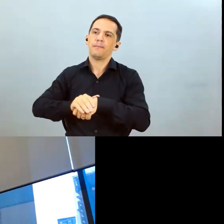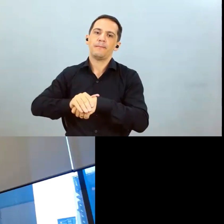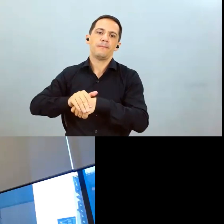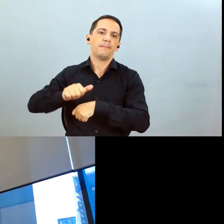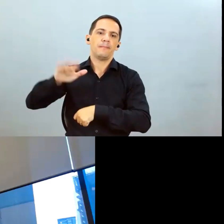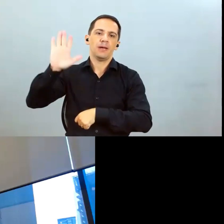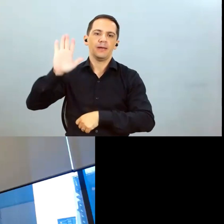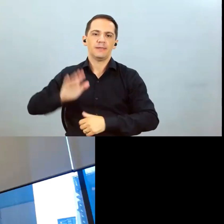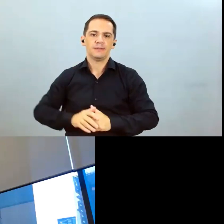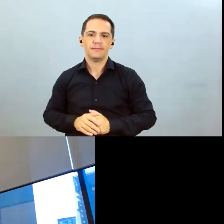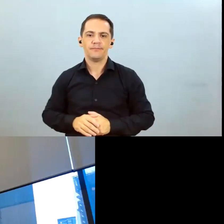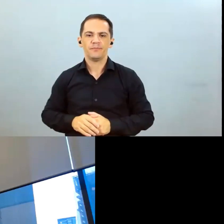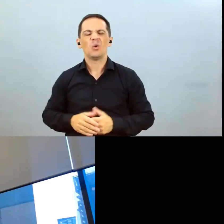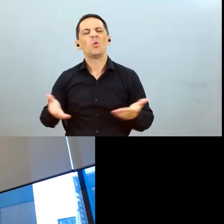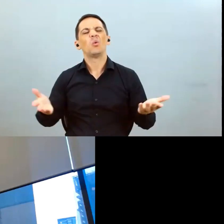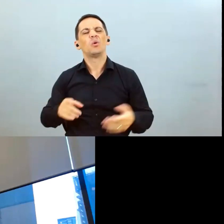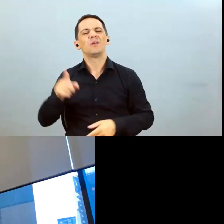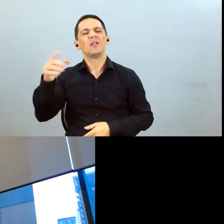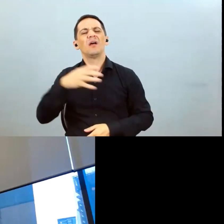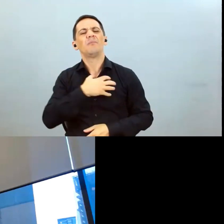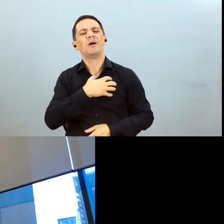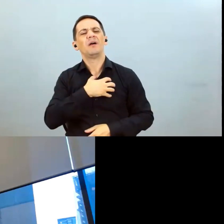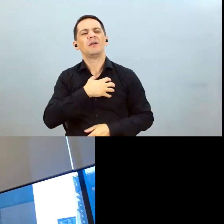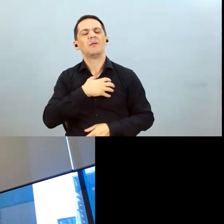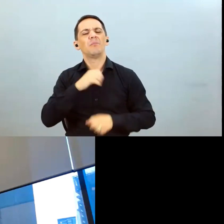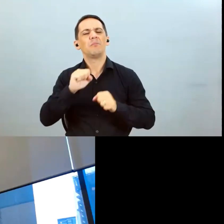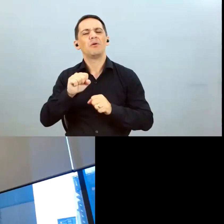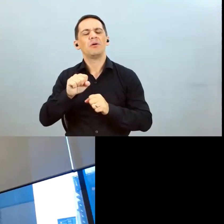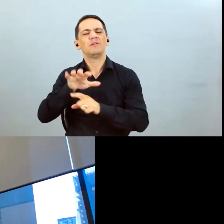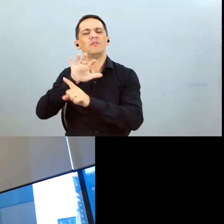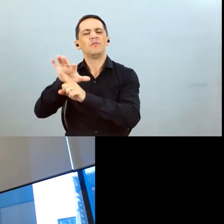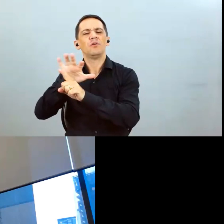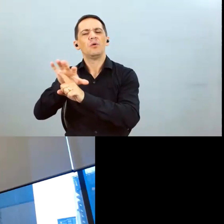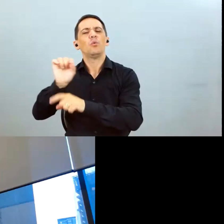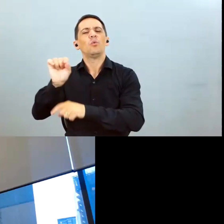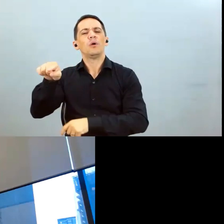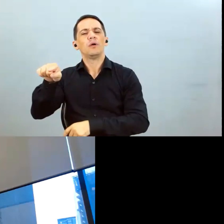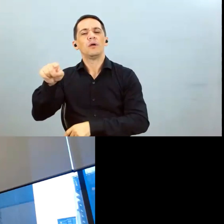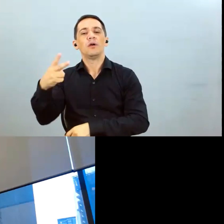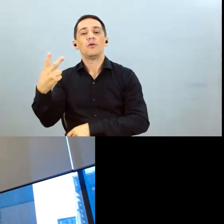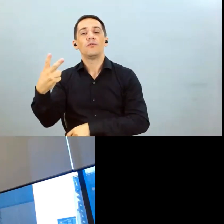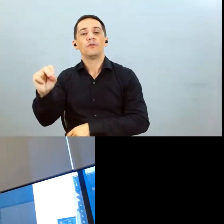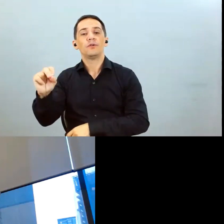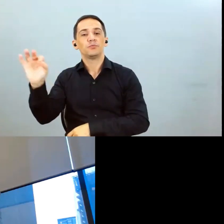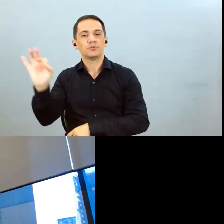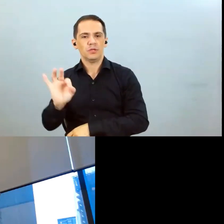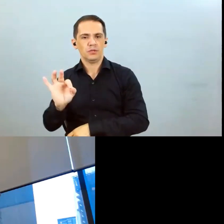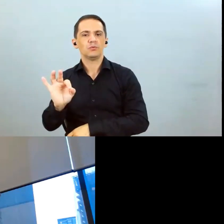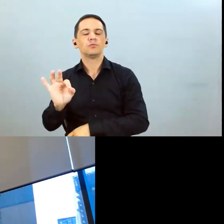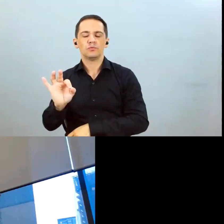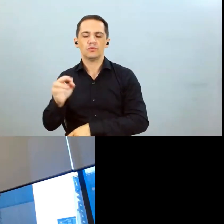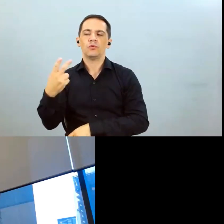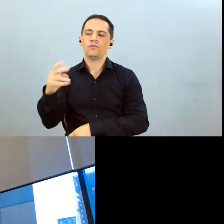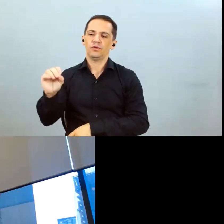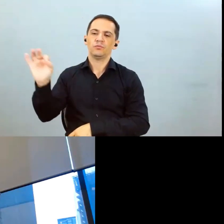é a área da empresa hoje na Bahia que poderia ser afetada? ah hoje está 20% da área nosso torno 20% da nossa área está